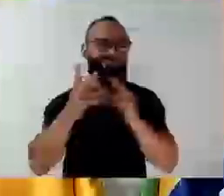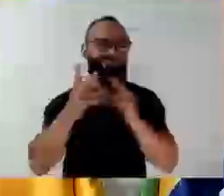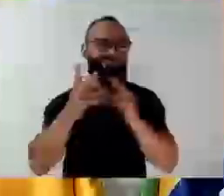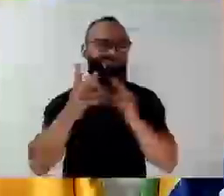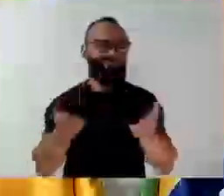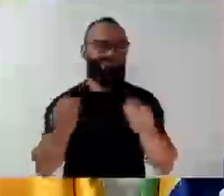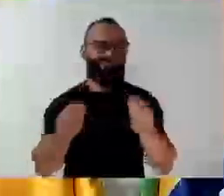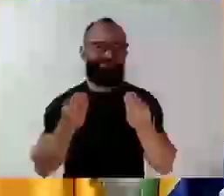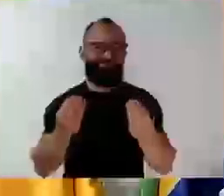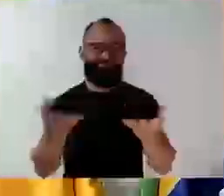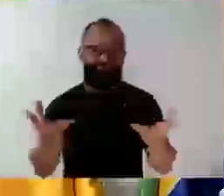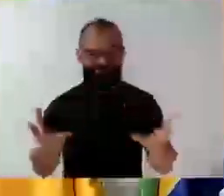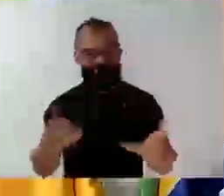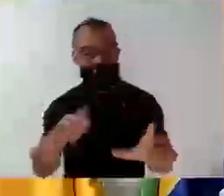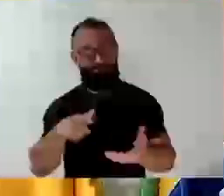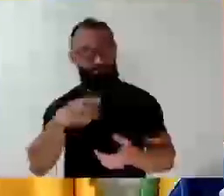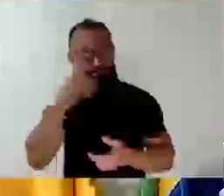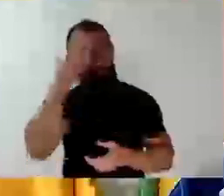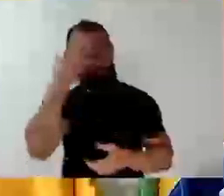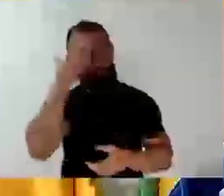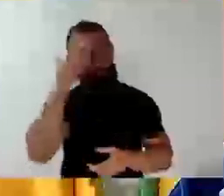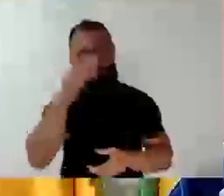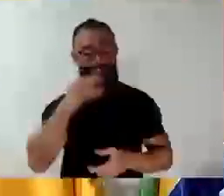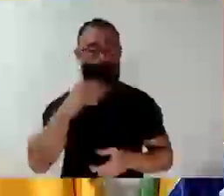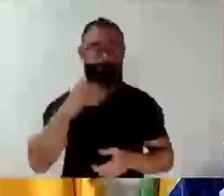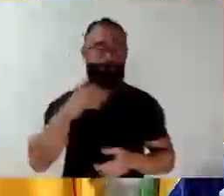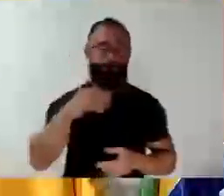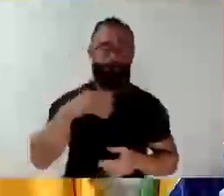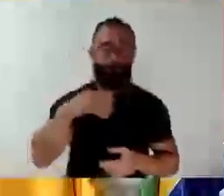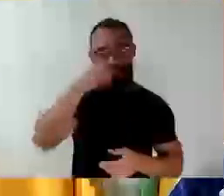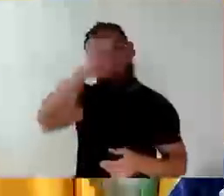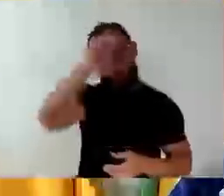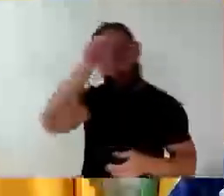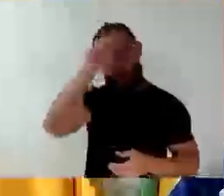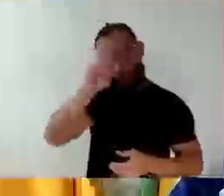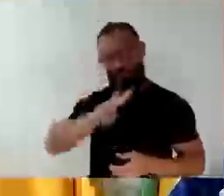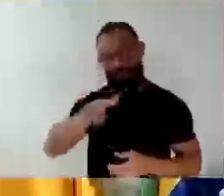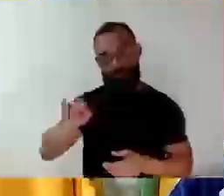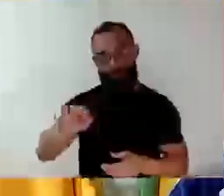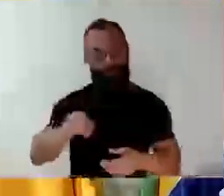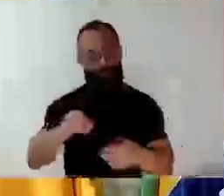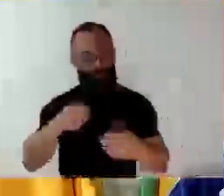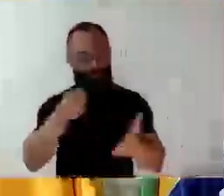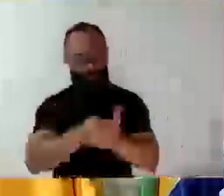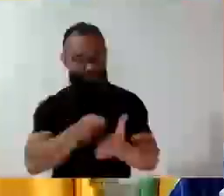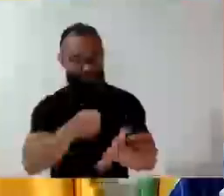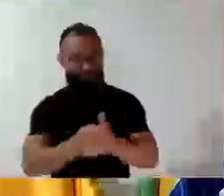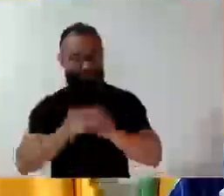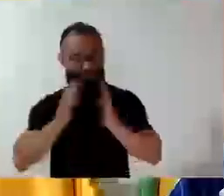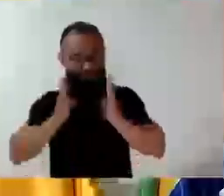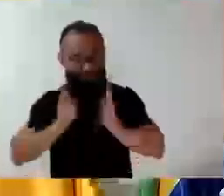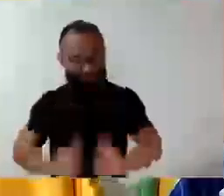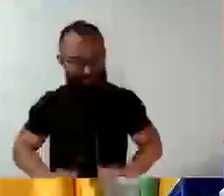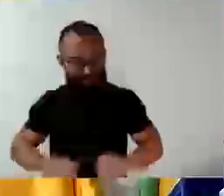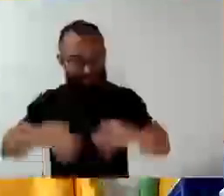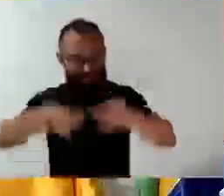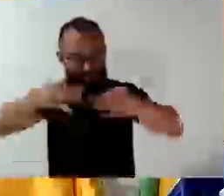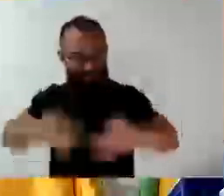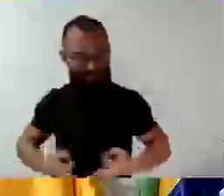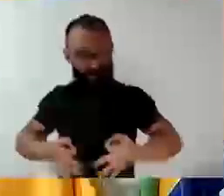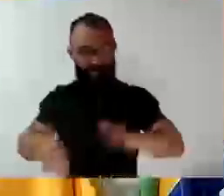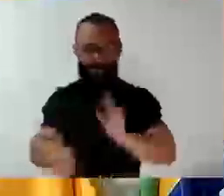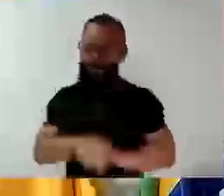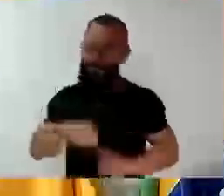prefeito Salmir vai exigir a lisura, exige-se a lisura também dessa fundação.